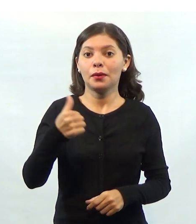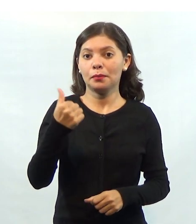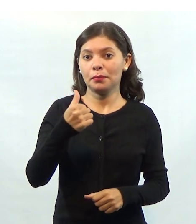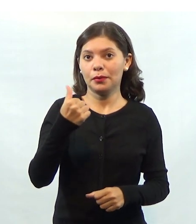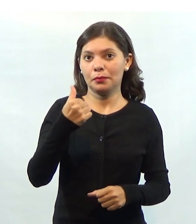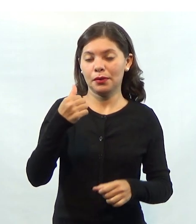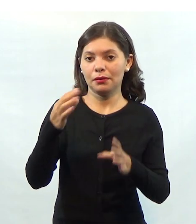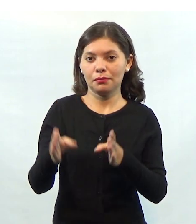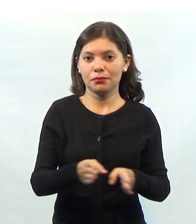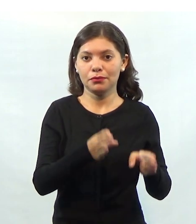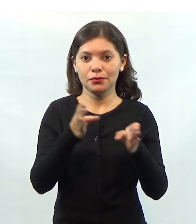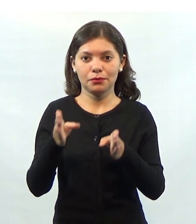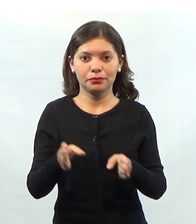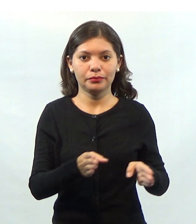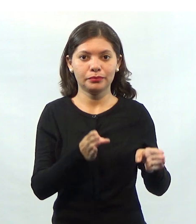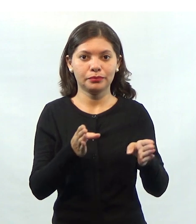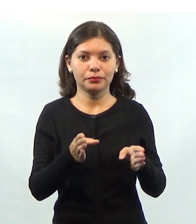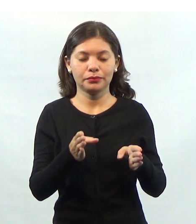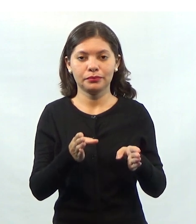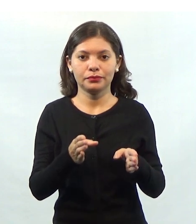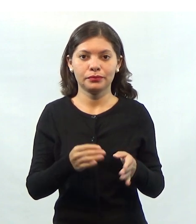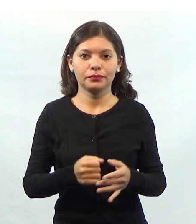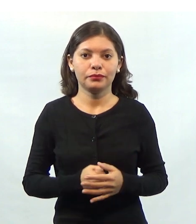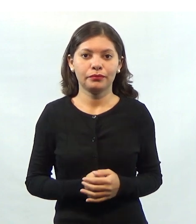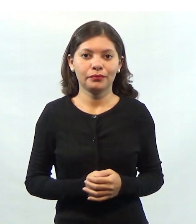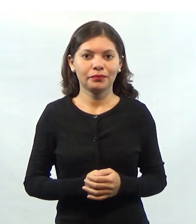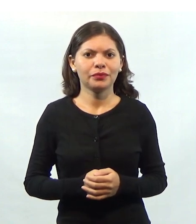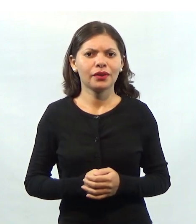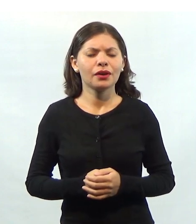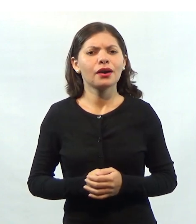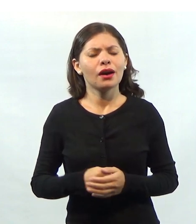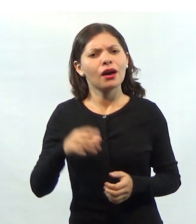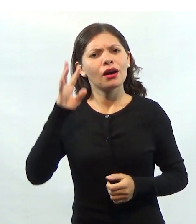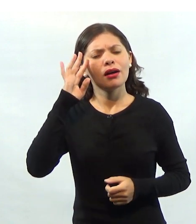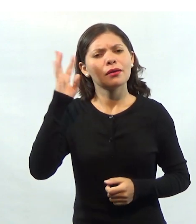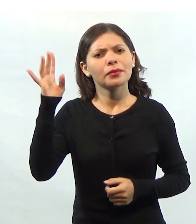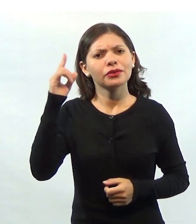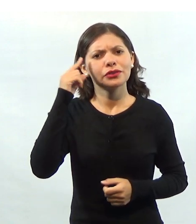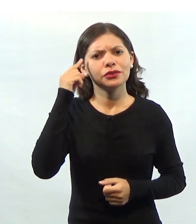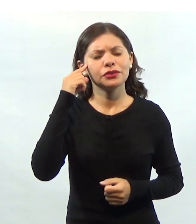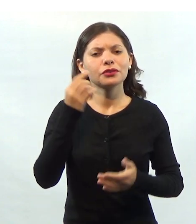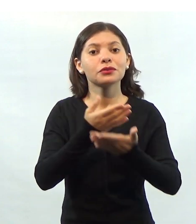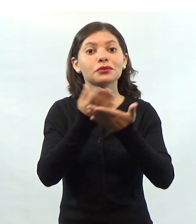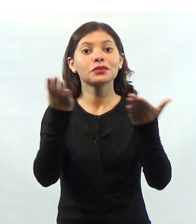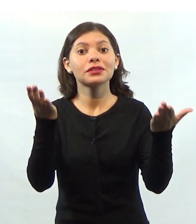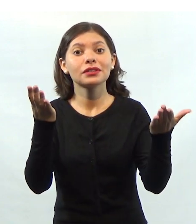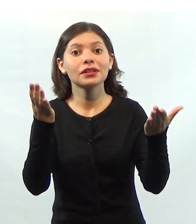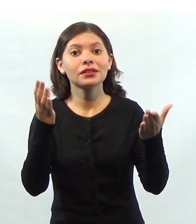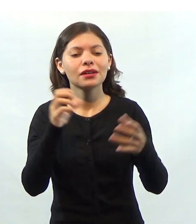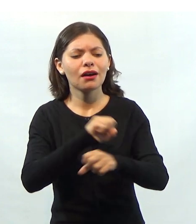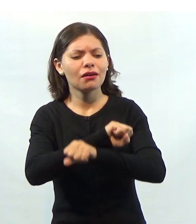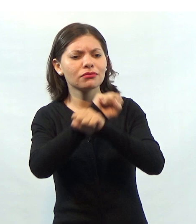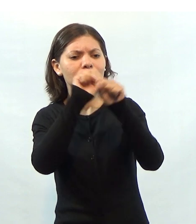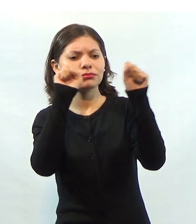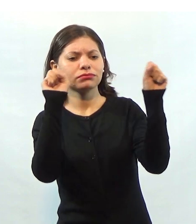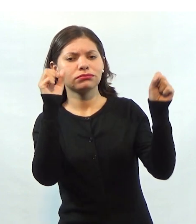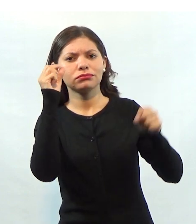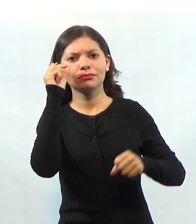fenômeno da produção. Quando vocês levantaram hoje, vocês escovaram o dente,